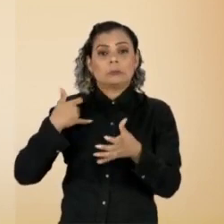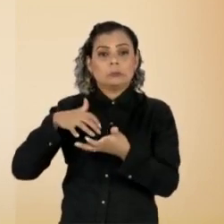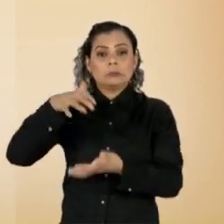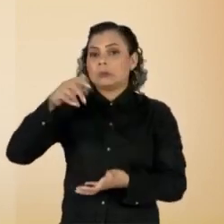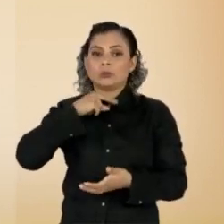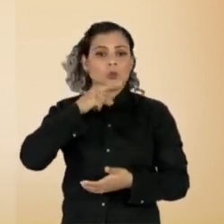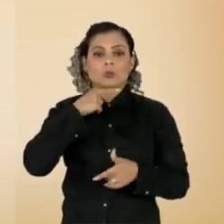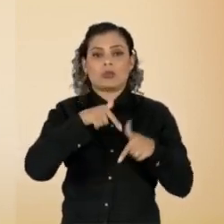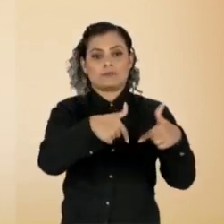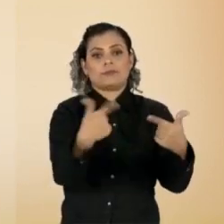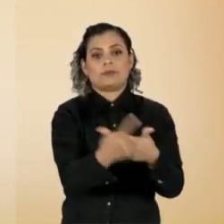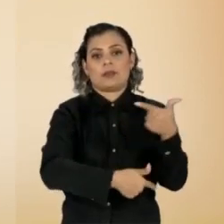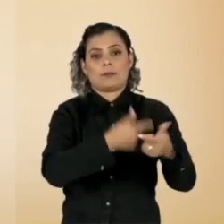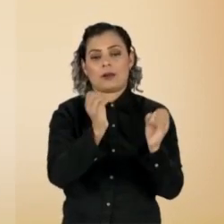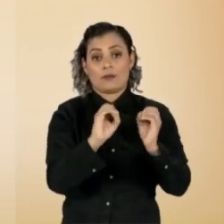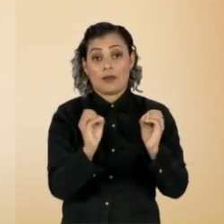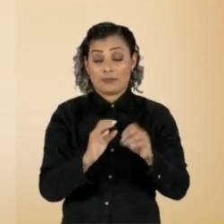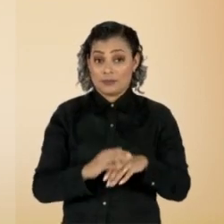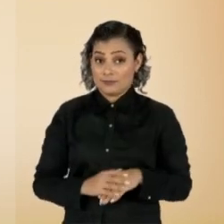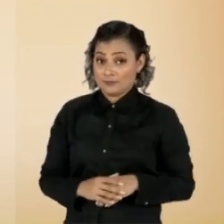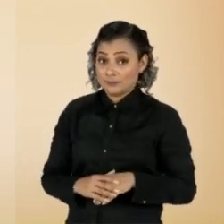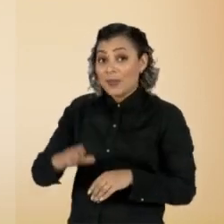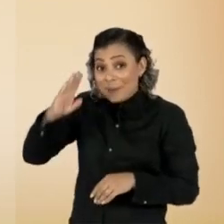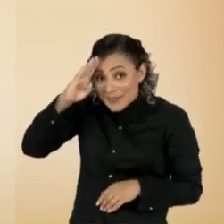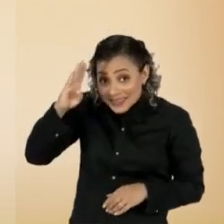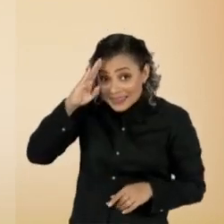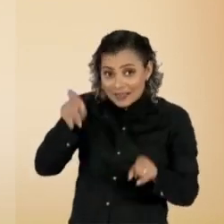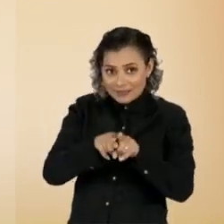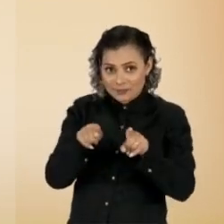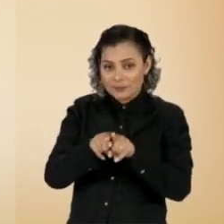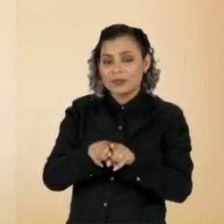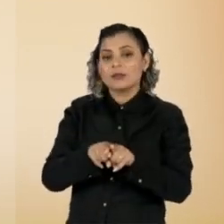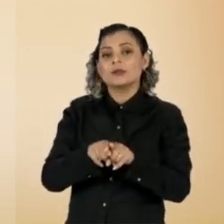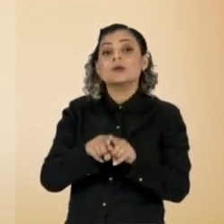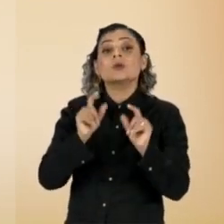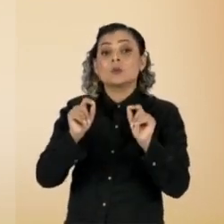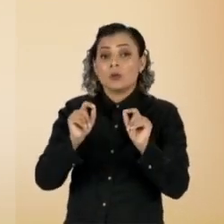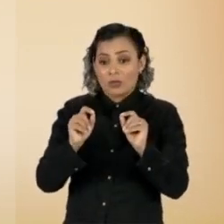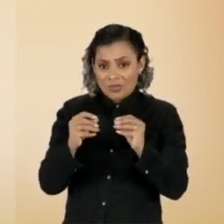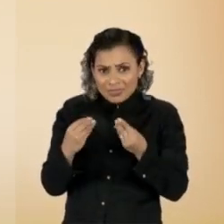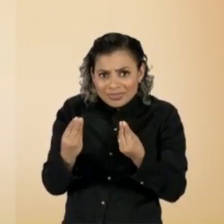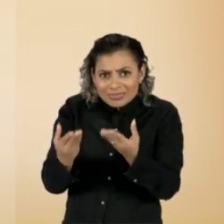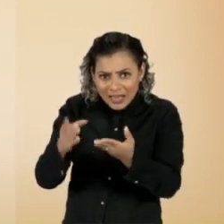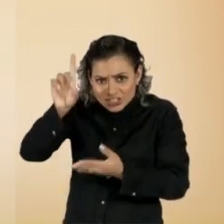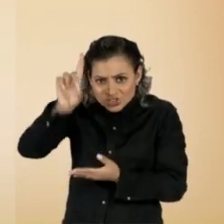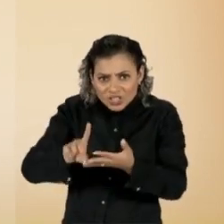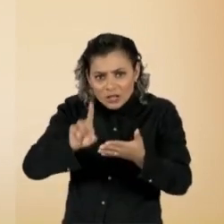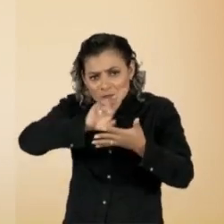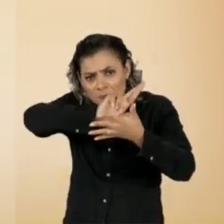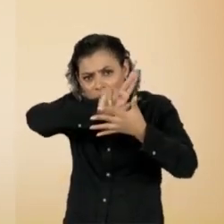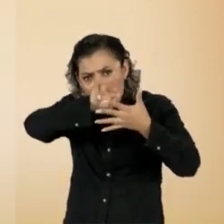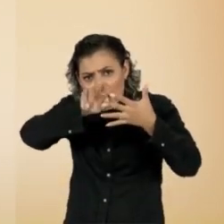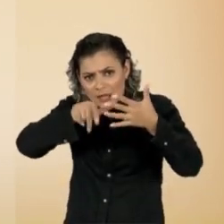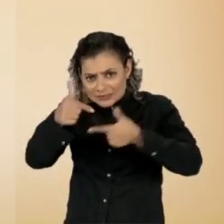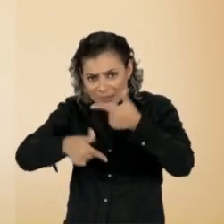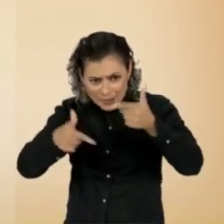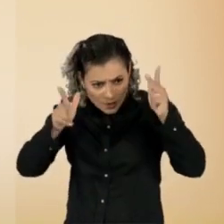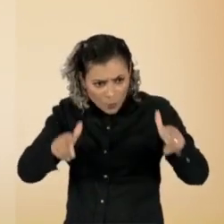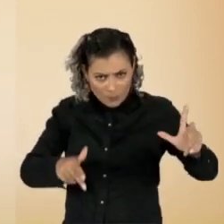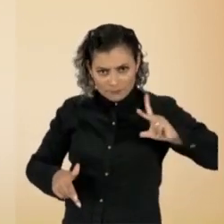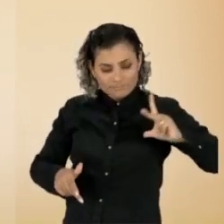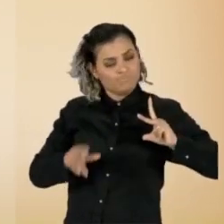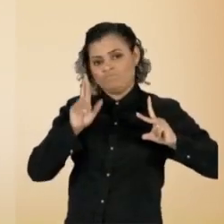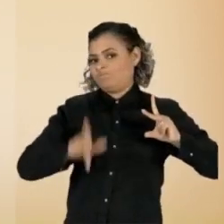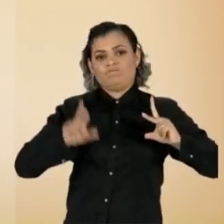operacionais. A nota acrescenta que aos militares das Forças Armadas não são garantidos vários direitos básicos de trabalhadores privados e